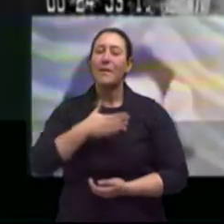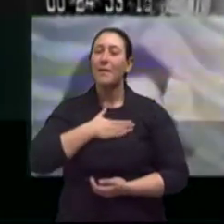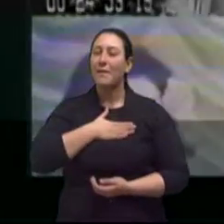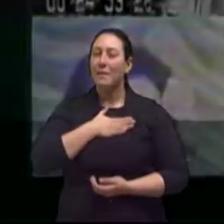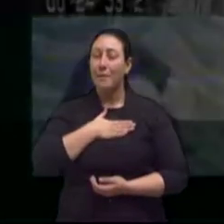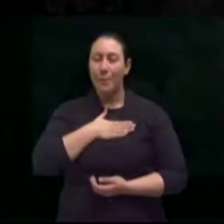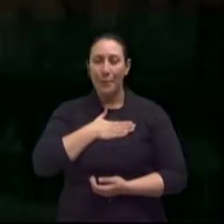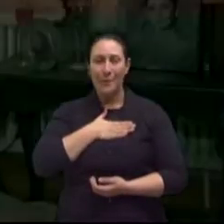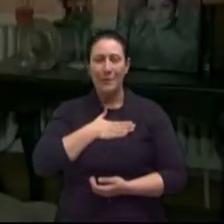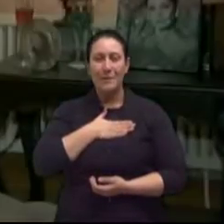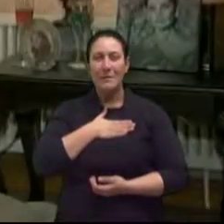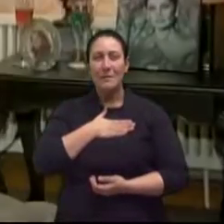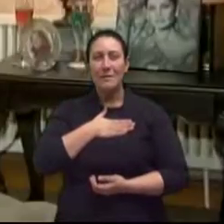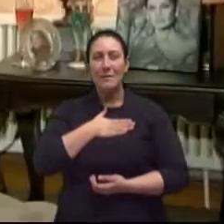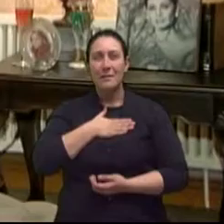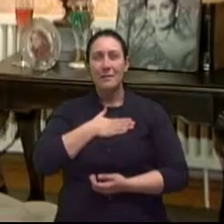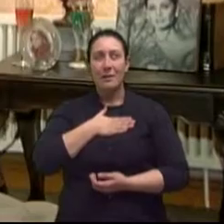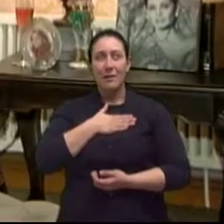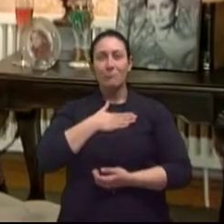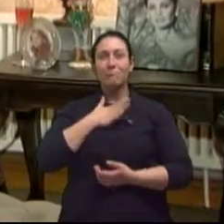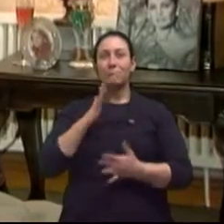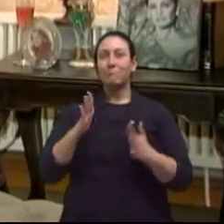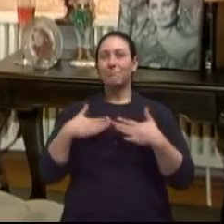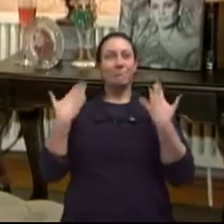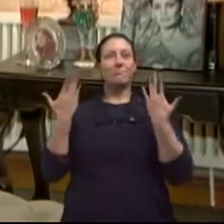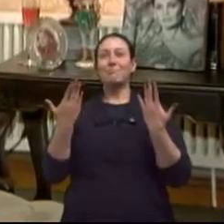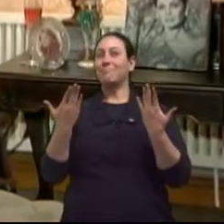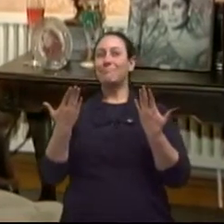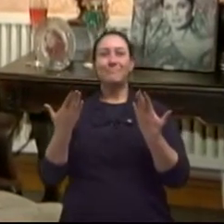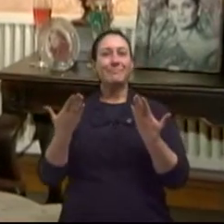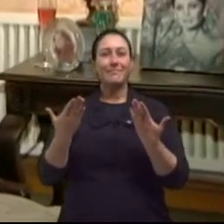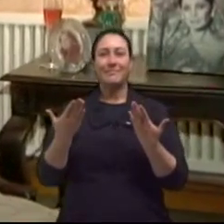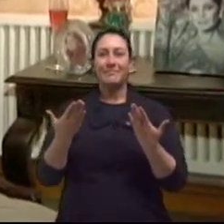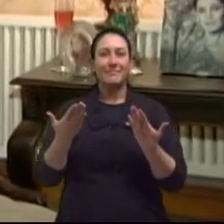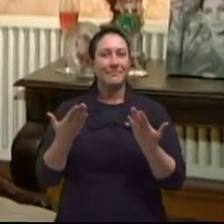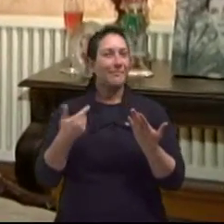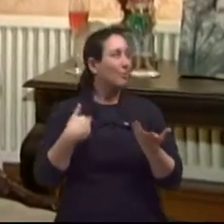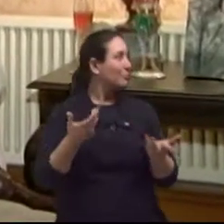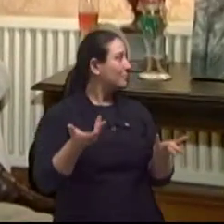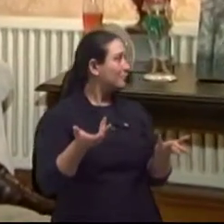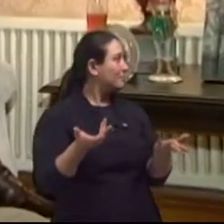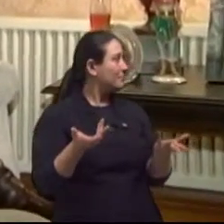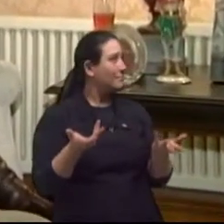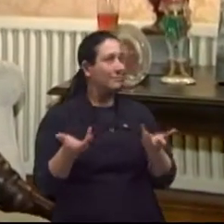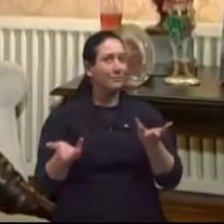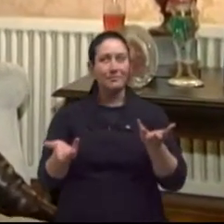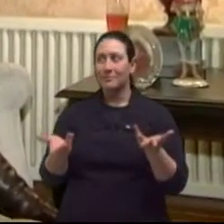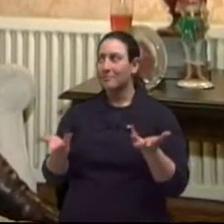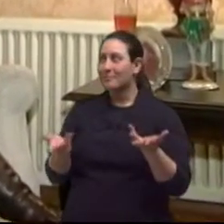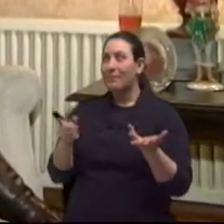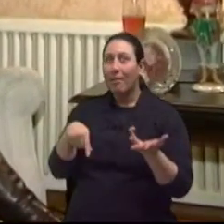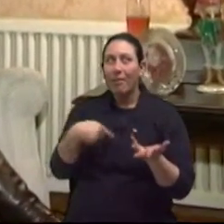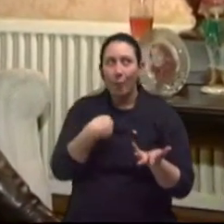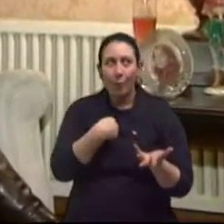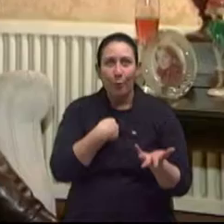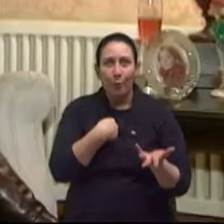assim, ó. Cadê ela? Aí, sou eu?